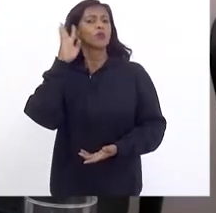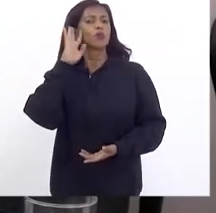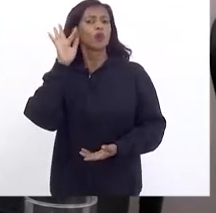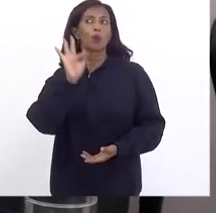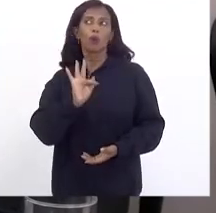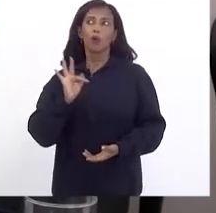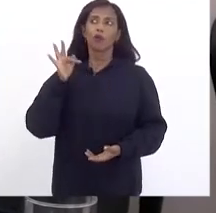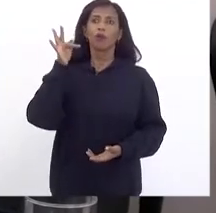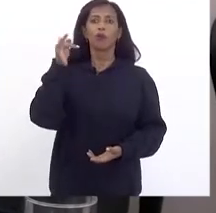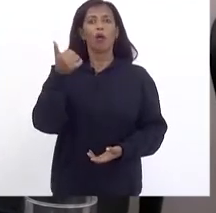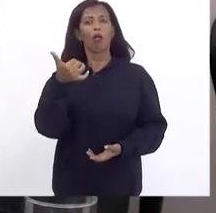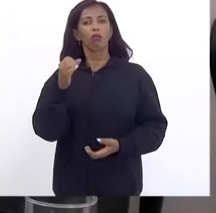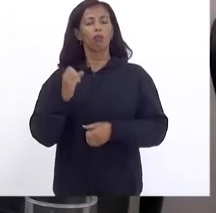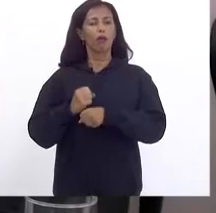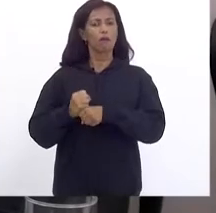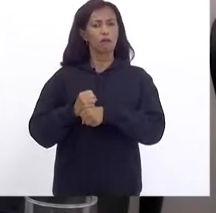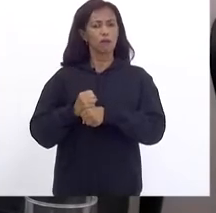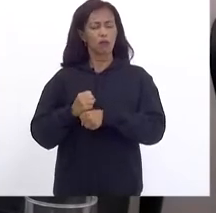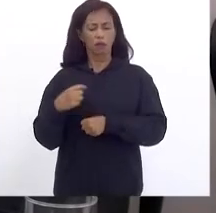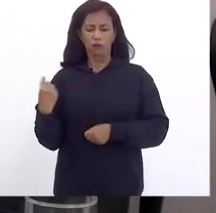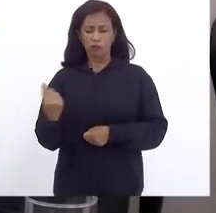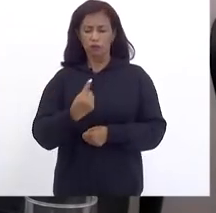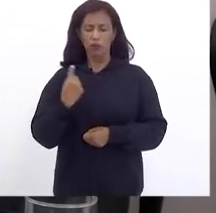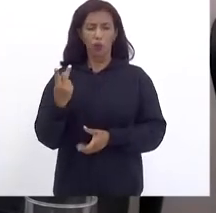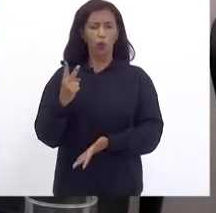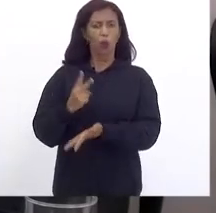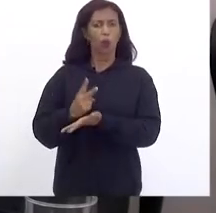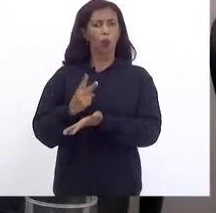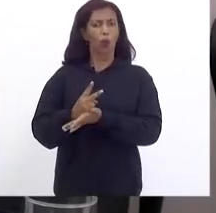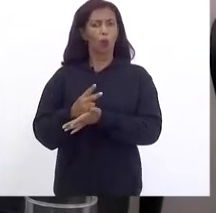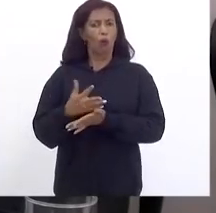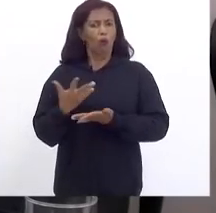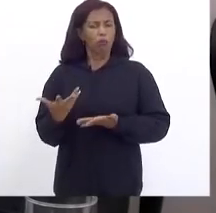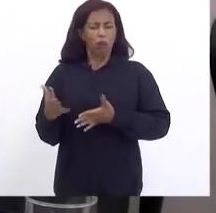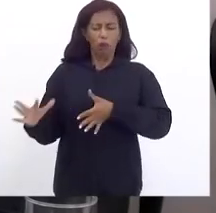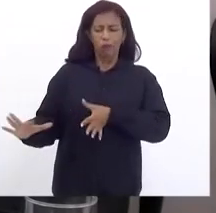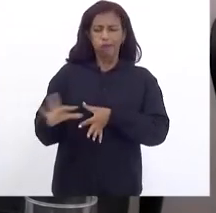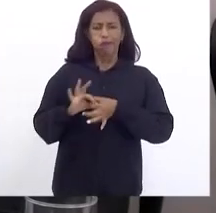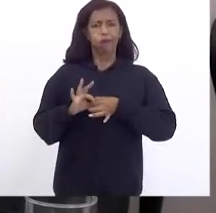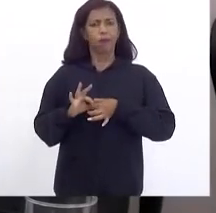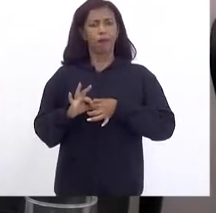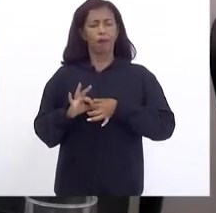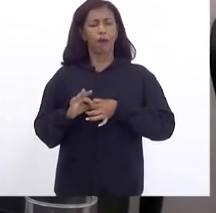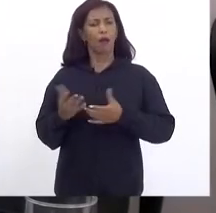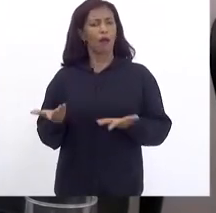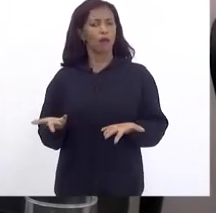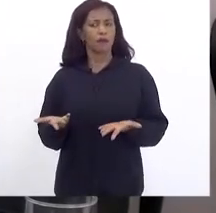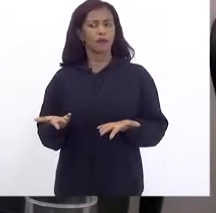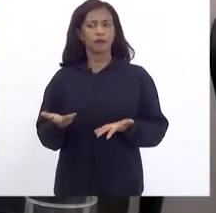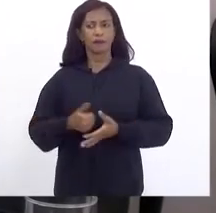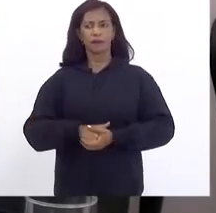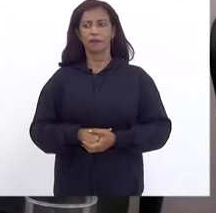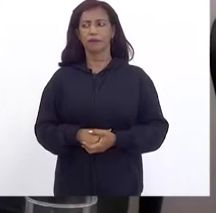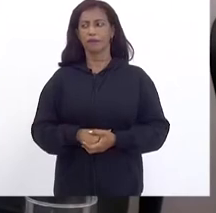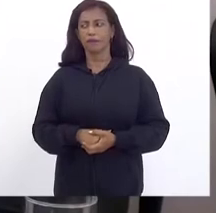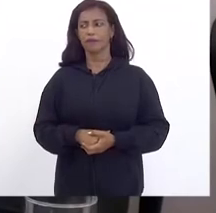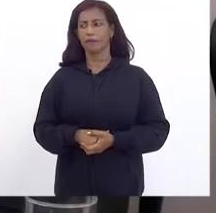próximos Dez anos De nós não Continuarmos Tão refém Assim Do